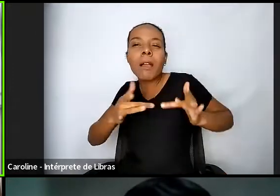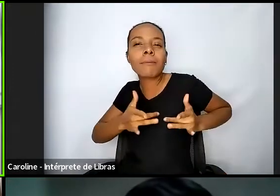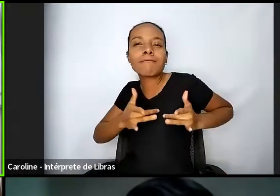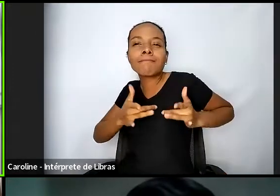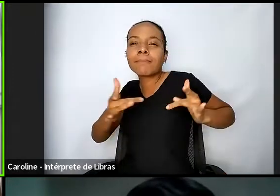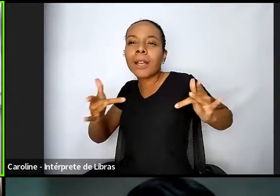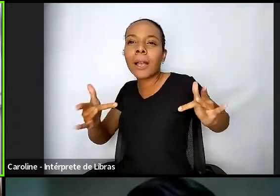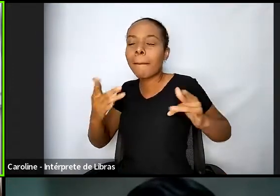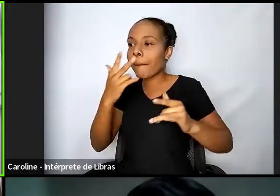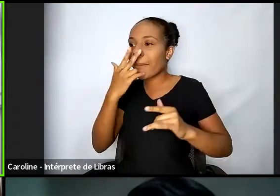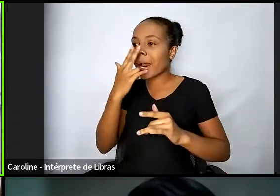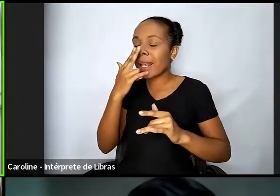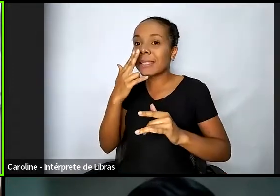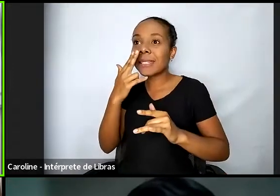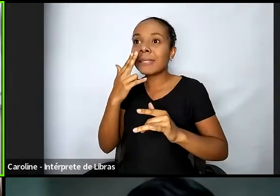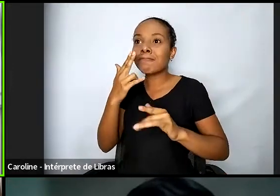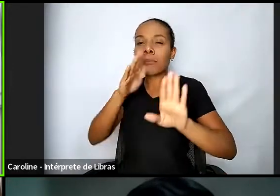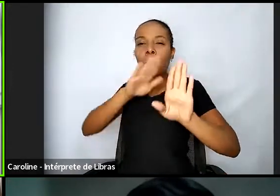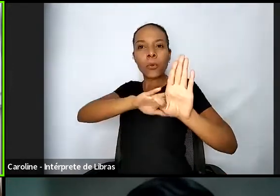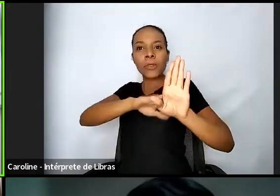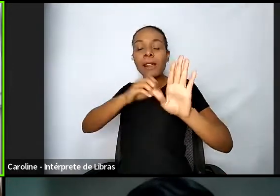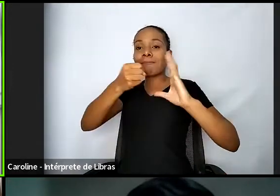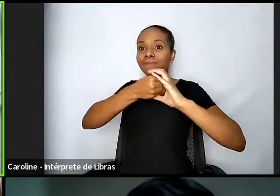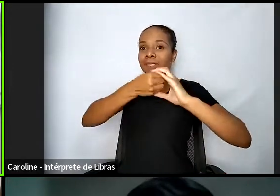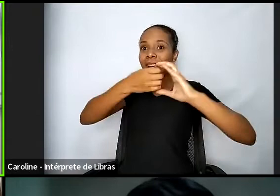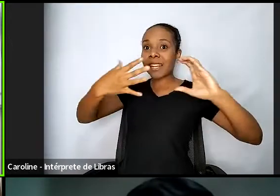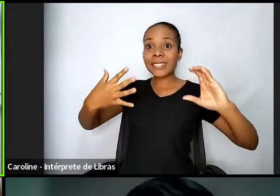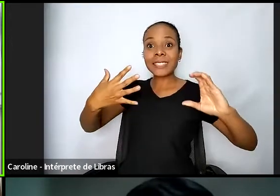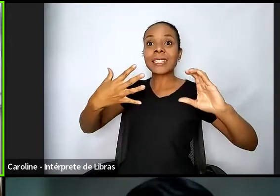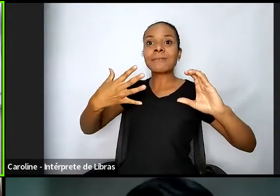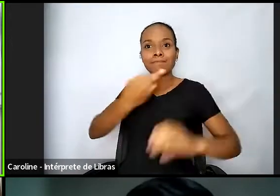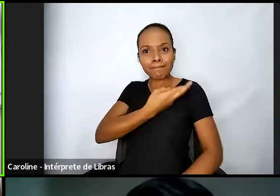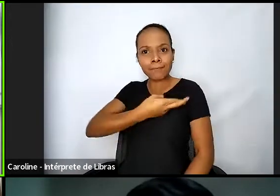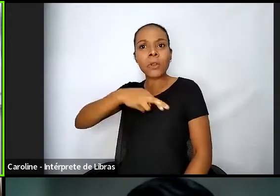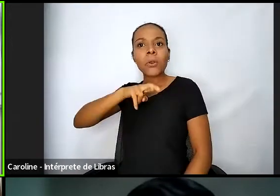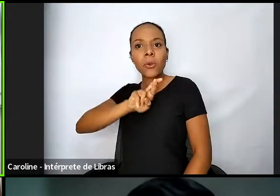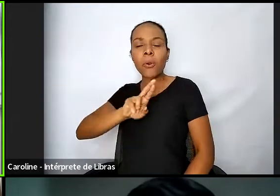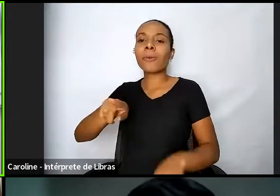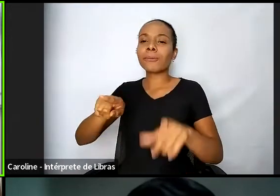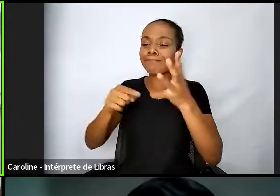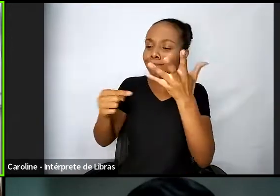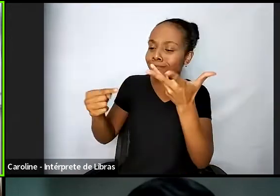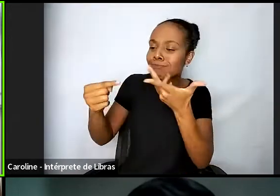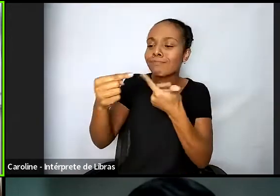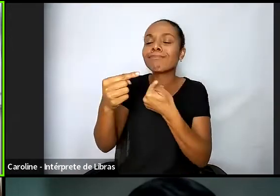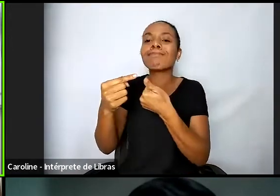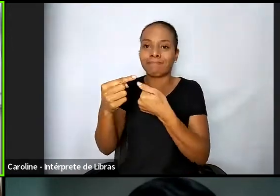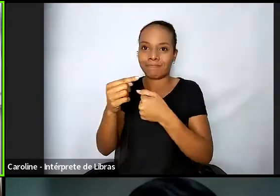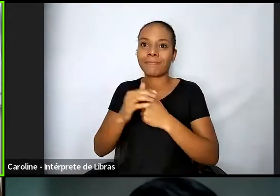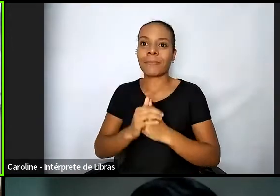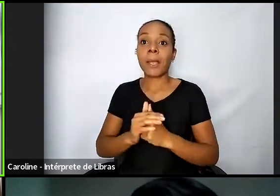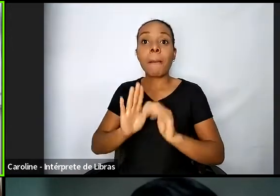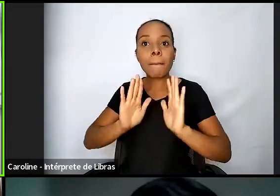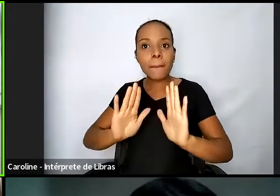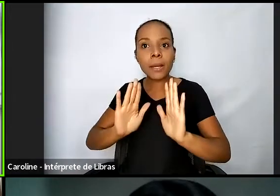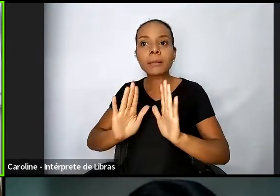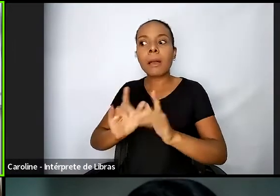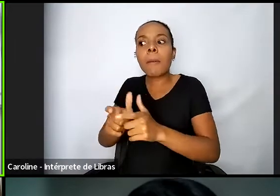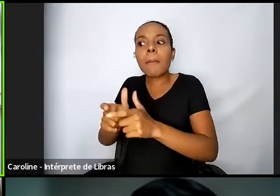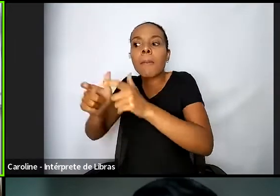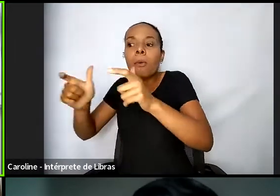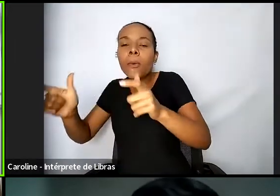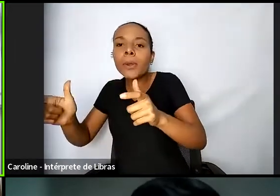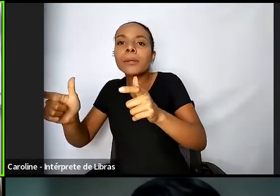e tal. Mas as melhores falas são do Denver, são daquela